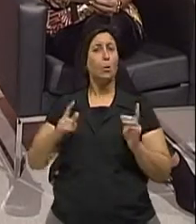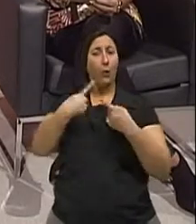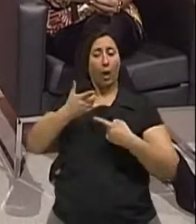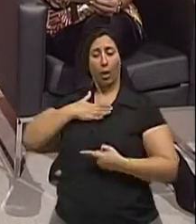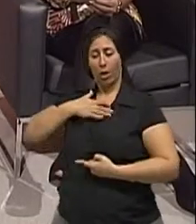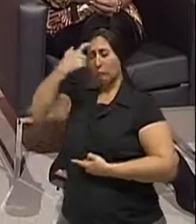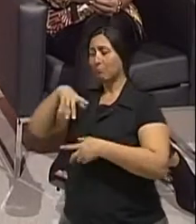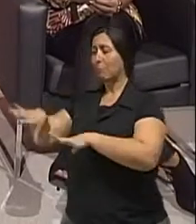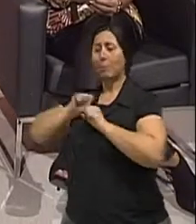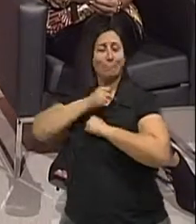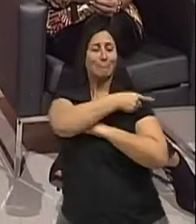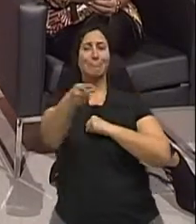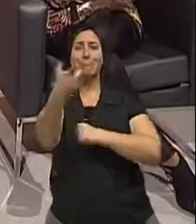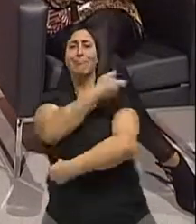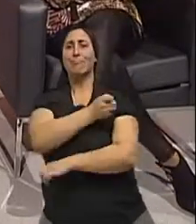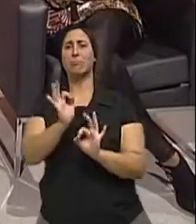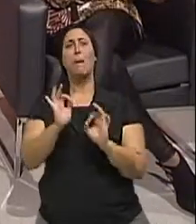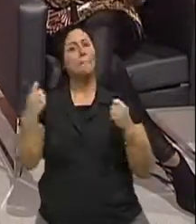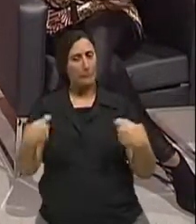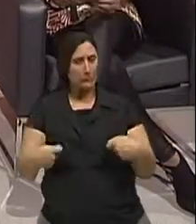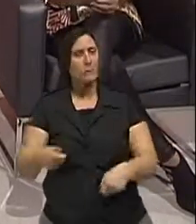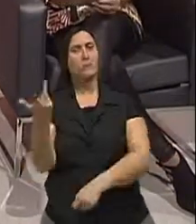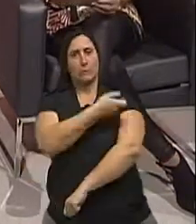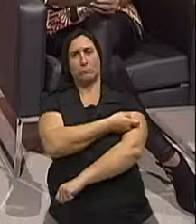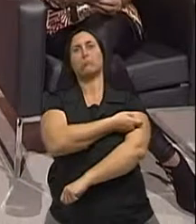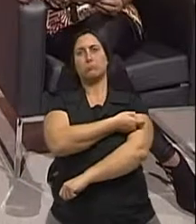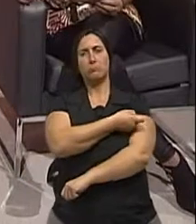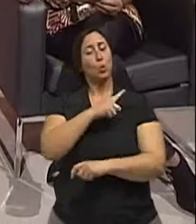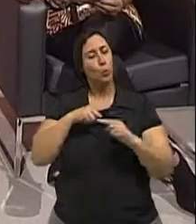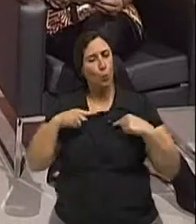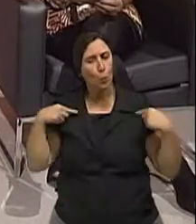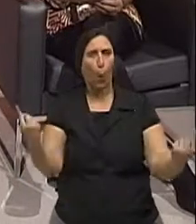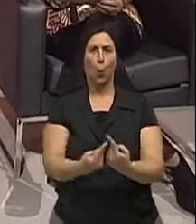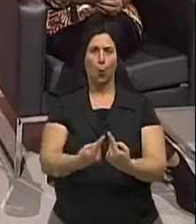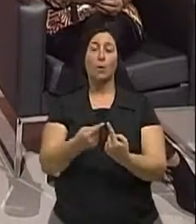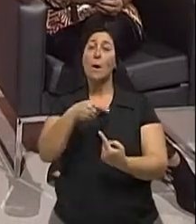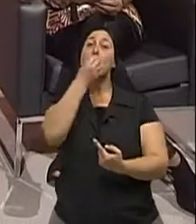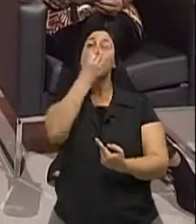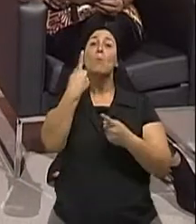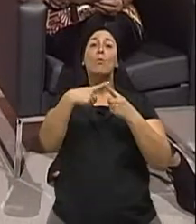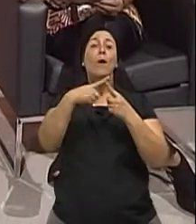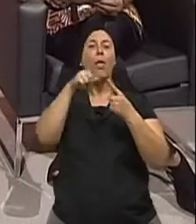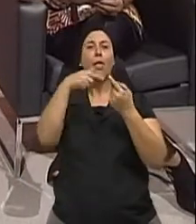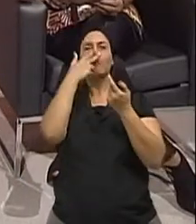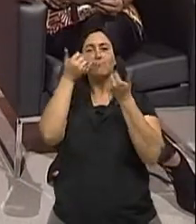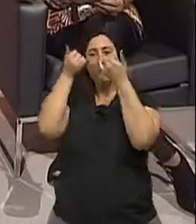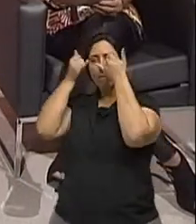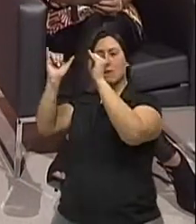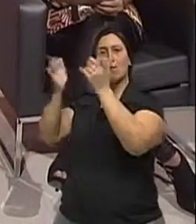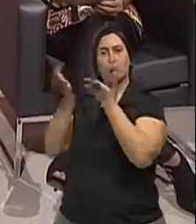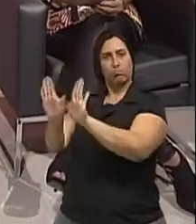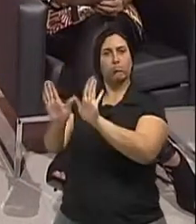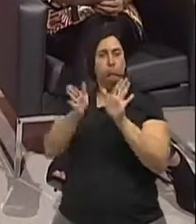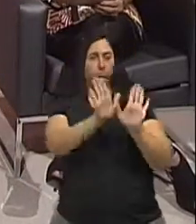benéfico para toda a população? todo mundo. Porque elas circulam por tudo quanto é lugar também. isso serve como barreira. Ah, ok. Forma barreira. Forma